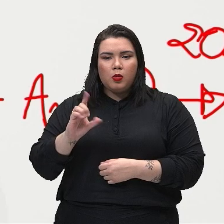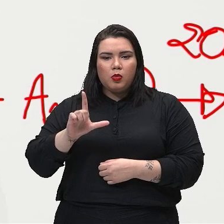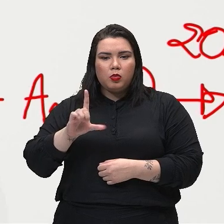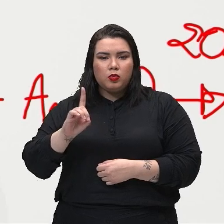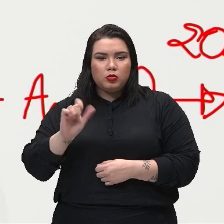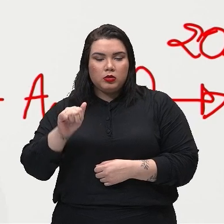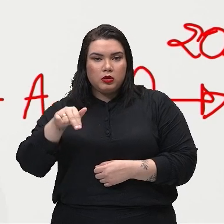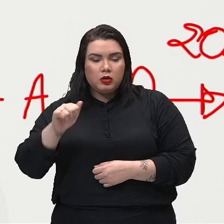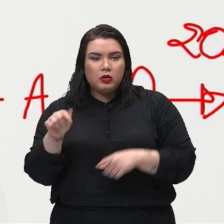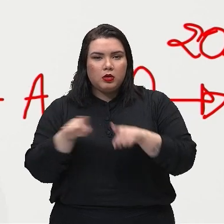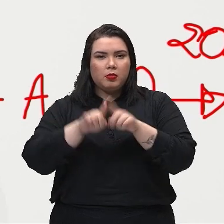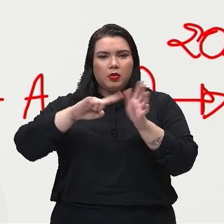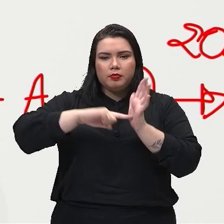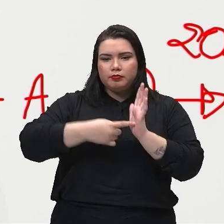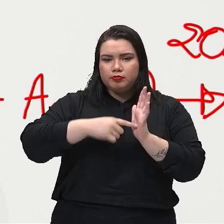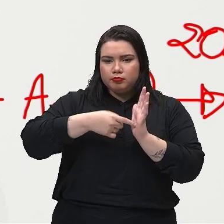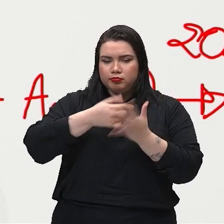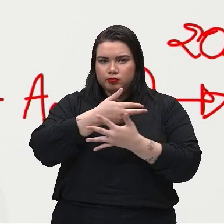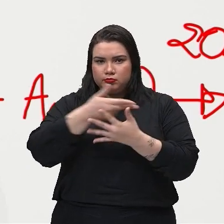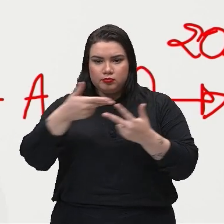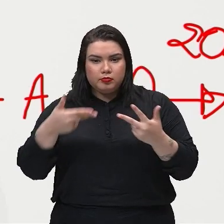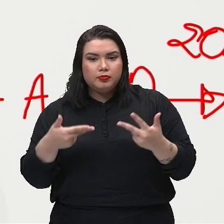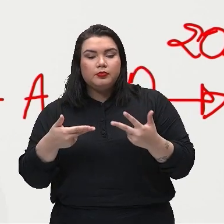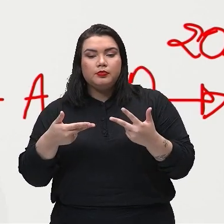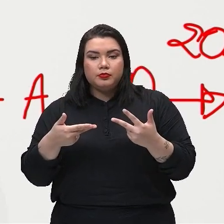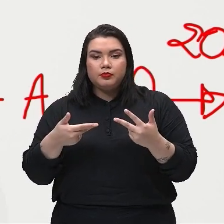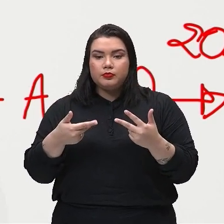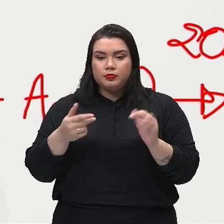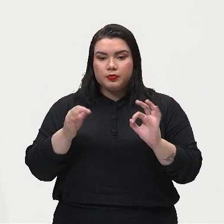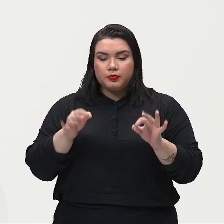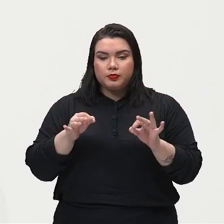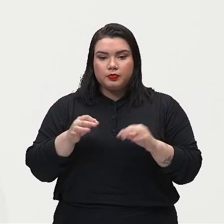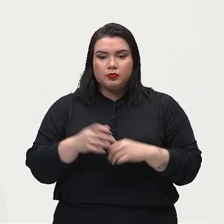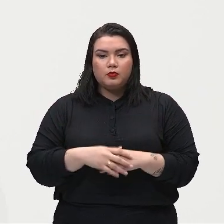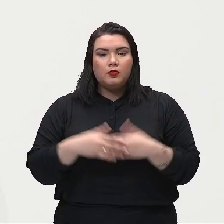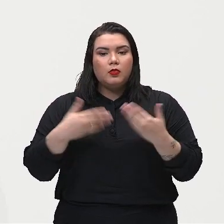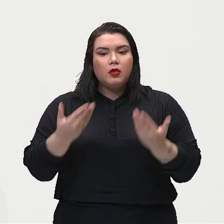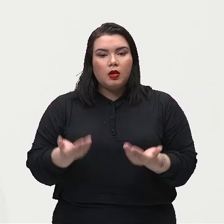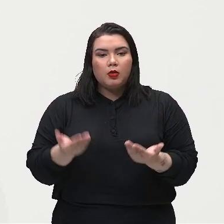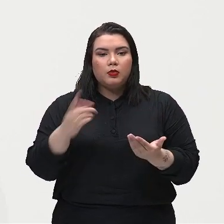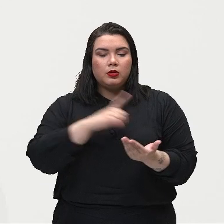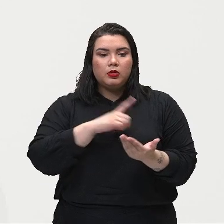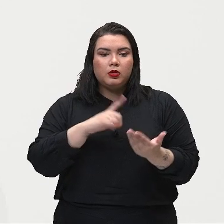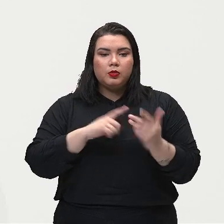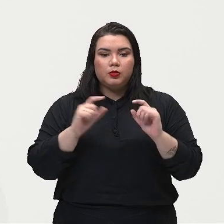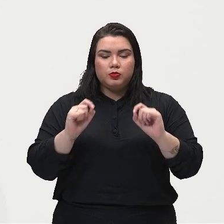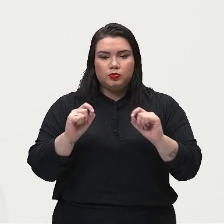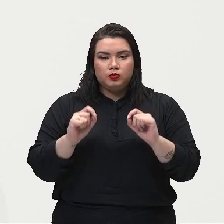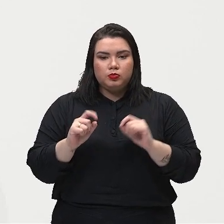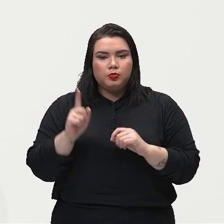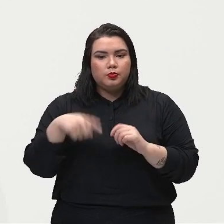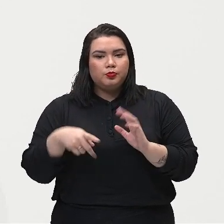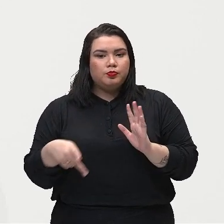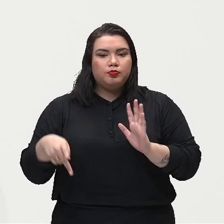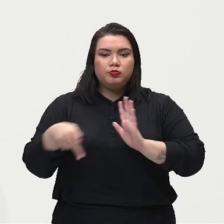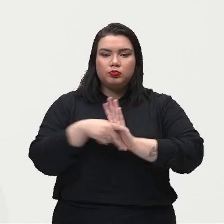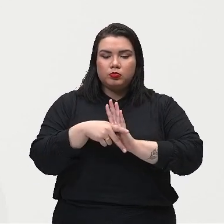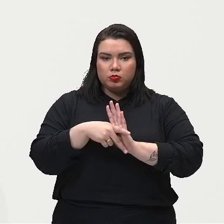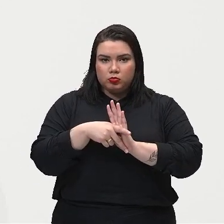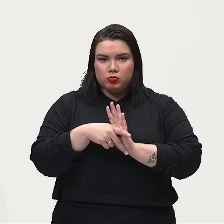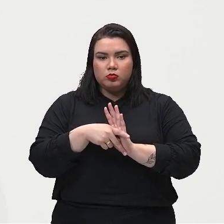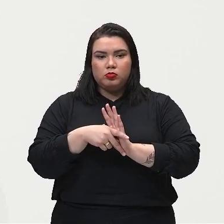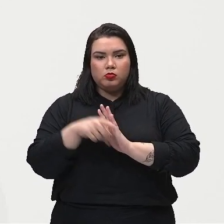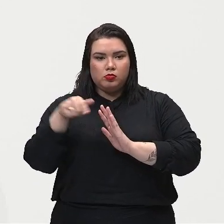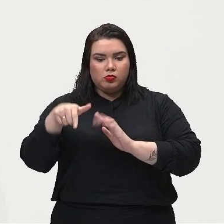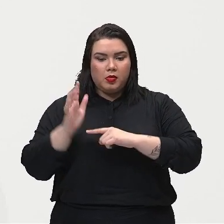parafusos, tá bom? Então, aí, todos eles são partes chamadas dessas